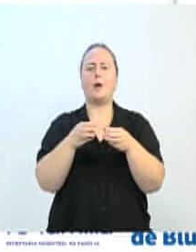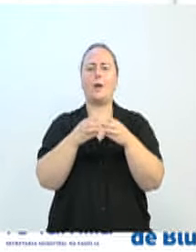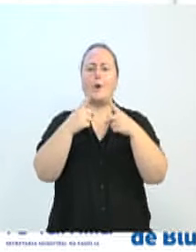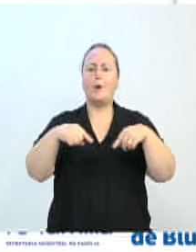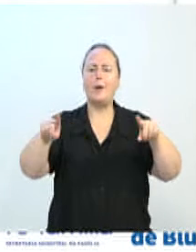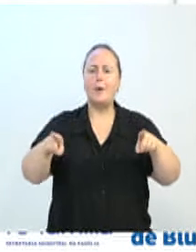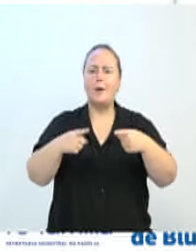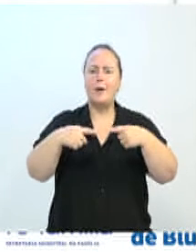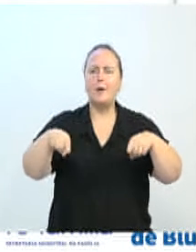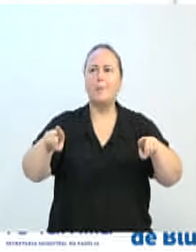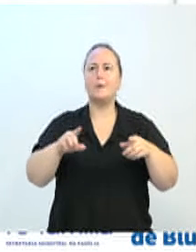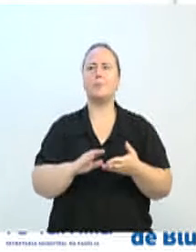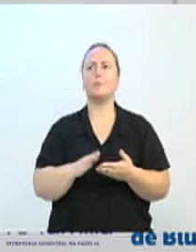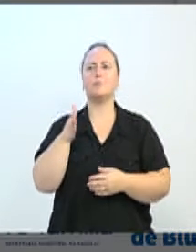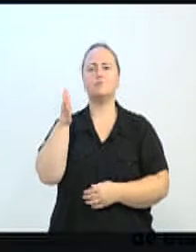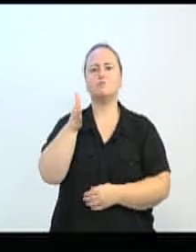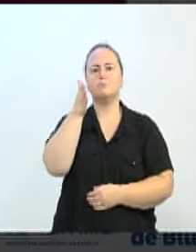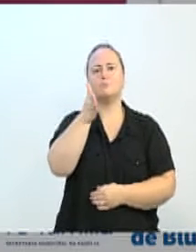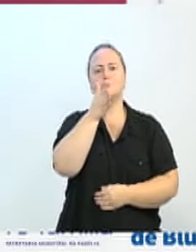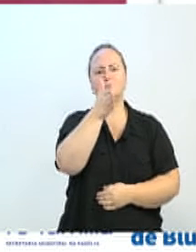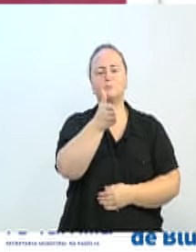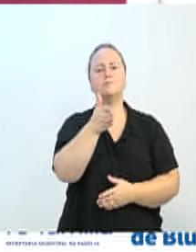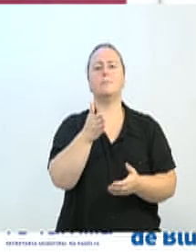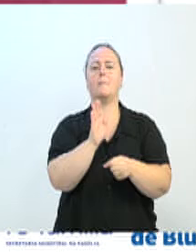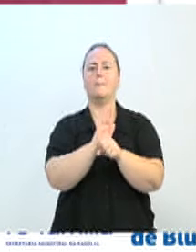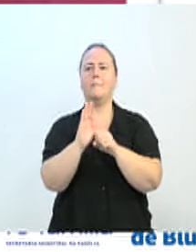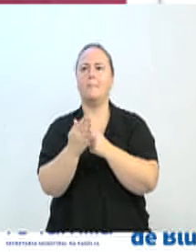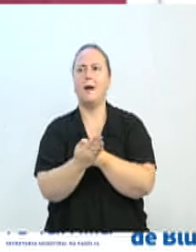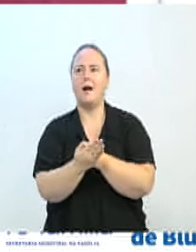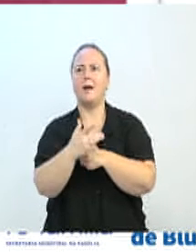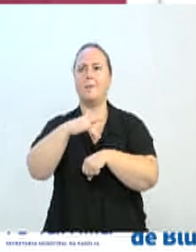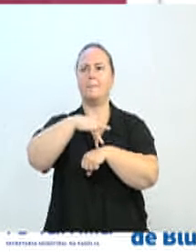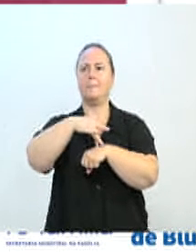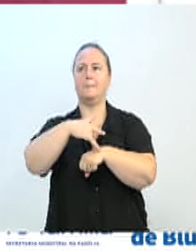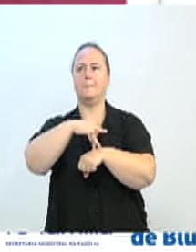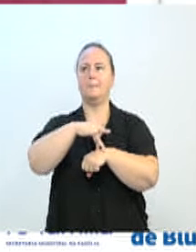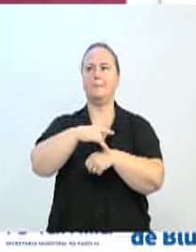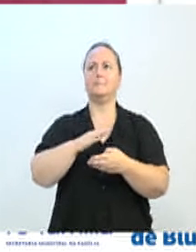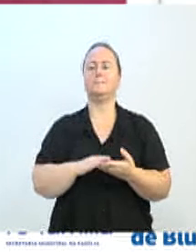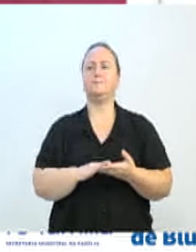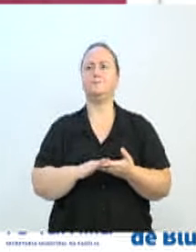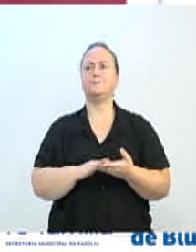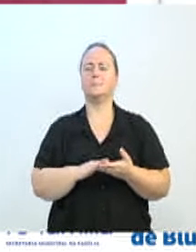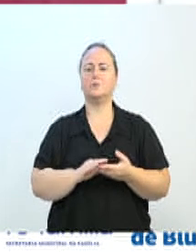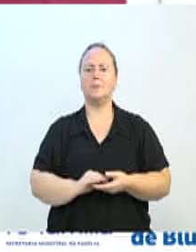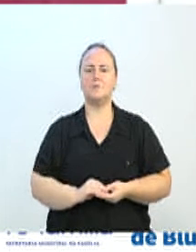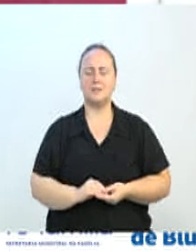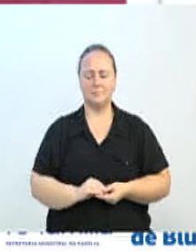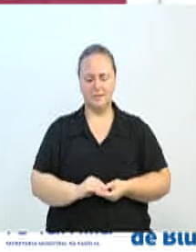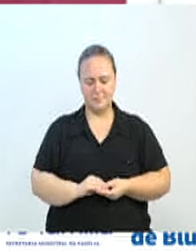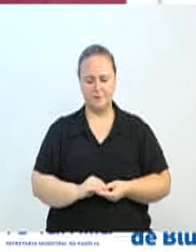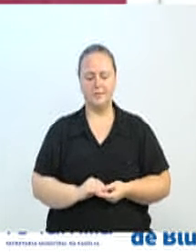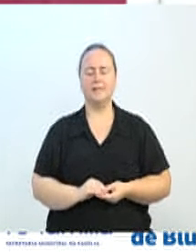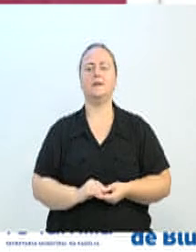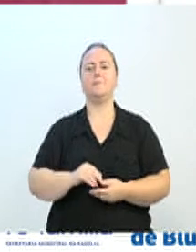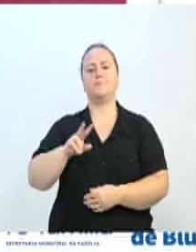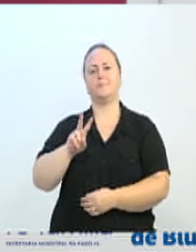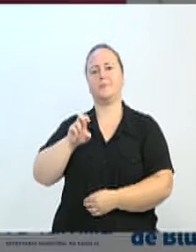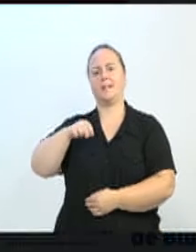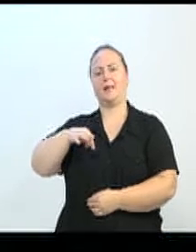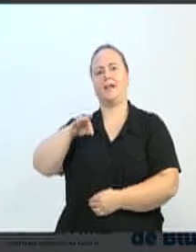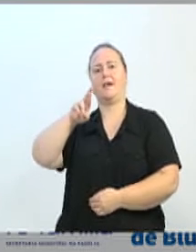Atividades nos bairros, balé, dança do ventre, olha que maravilhoso, judô.